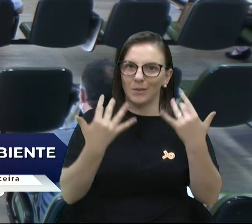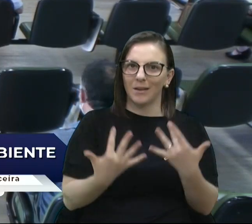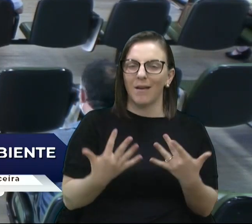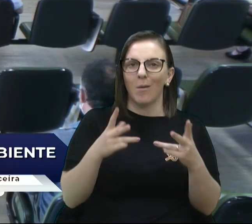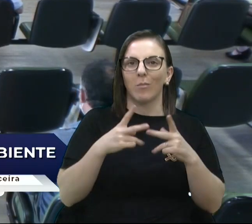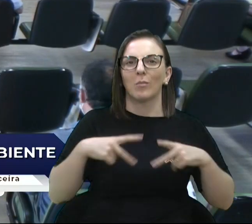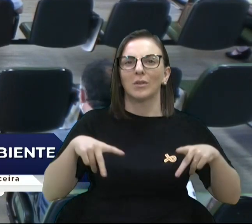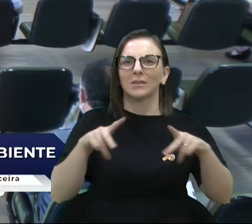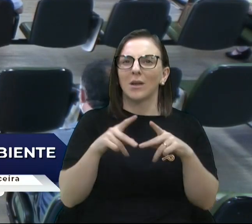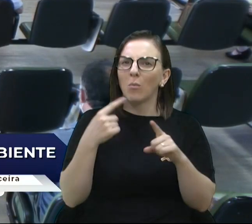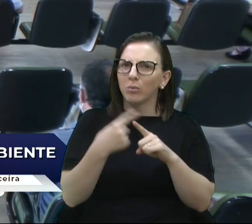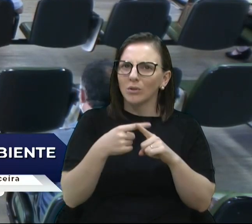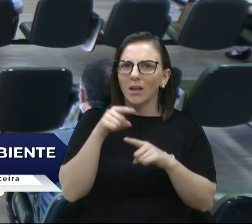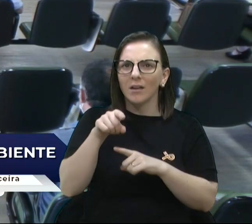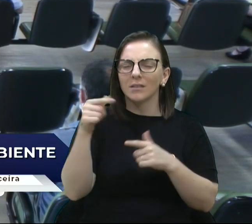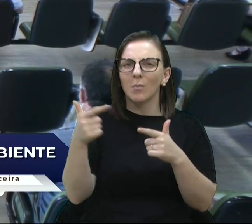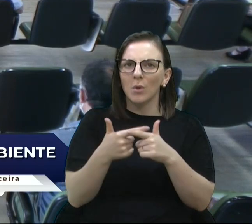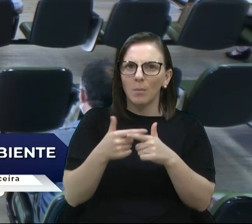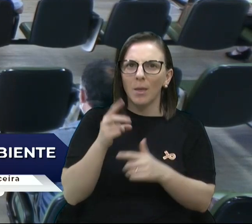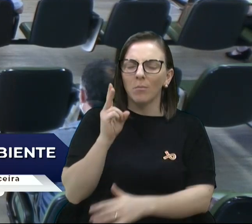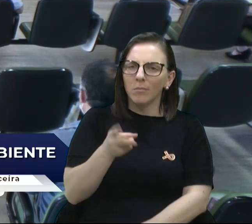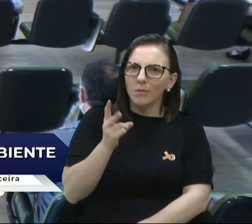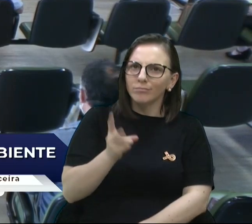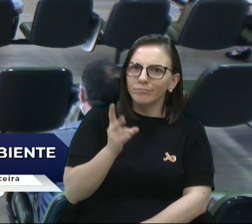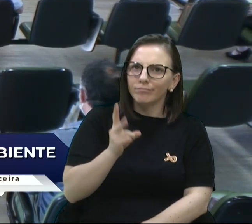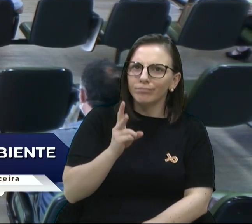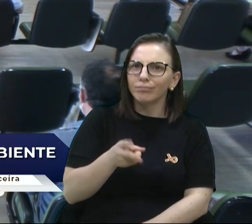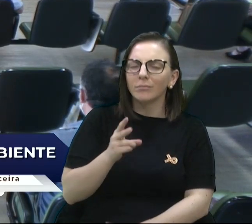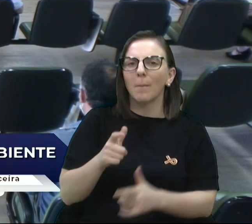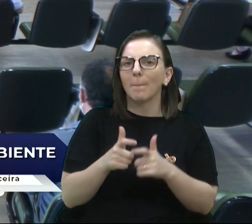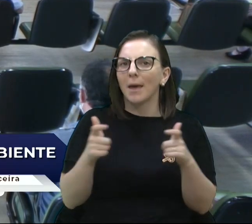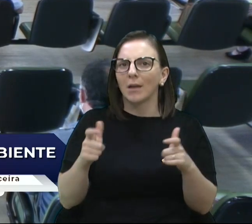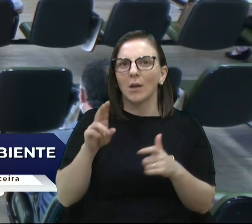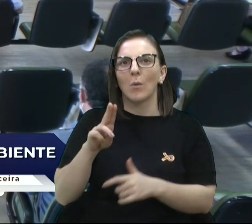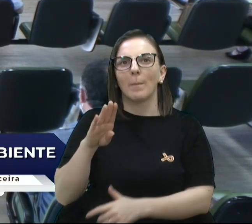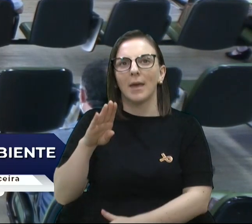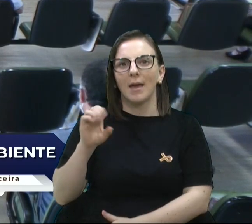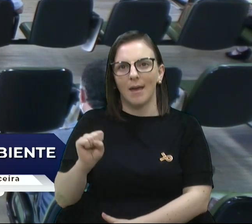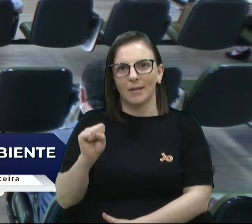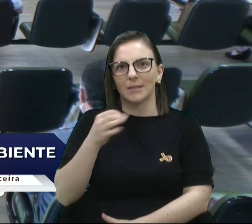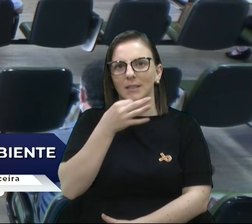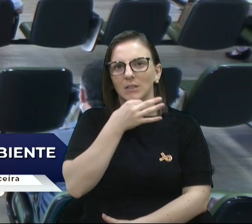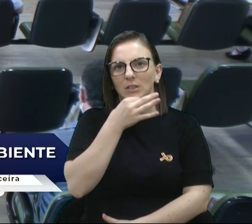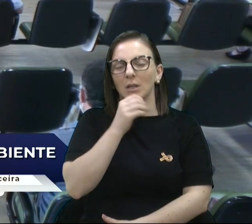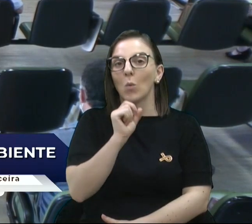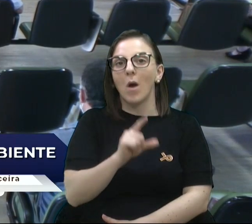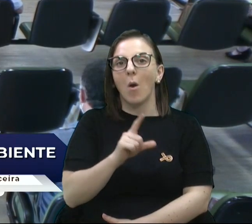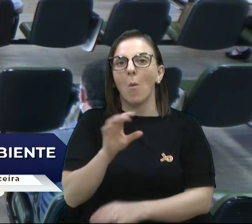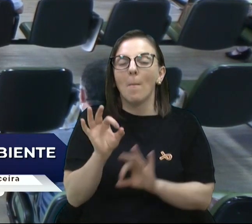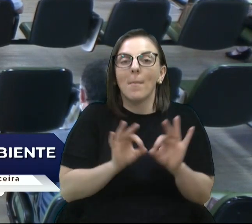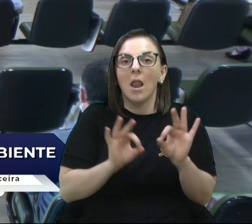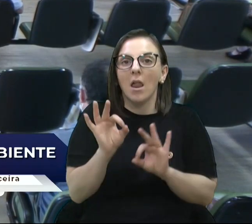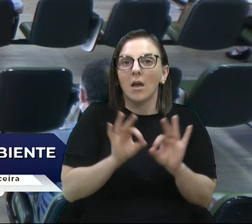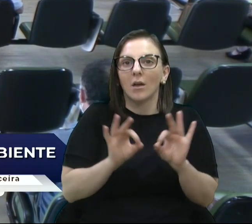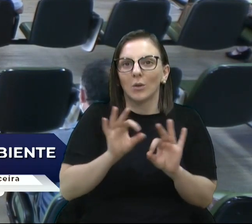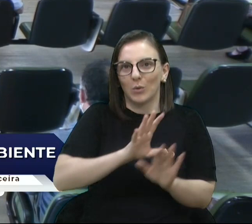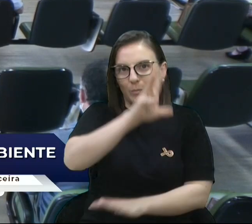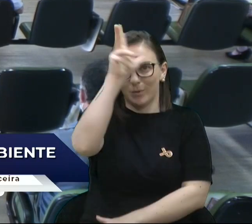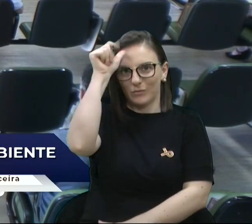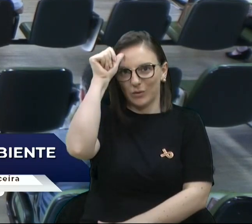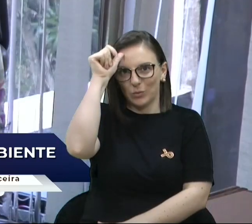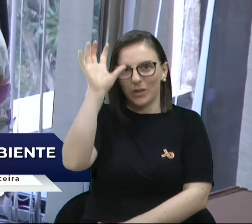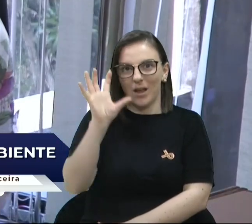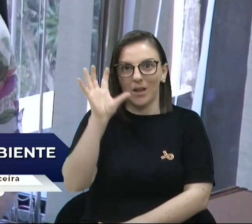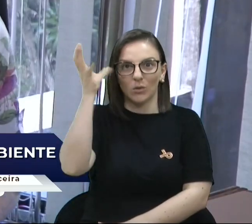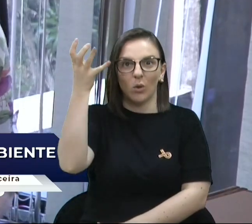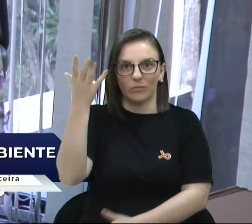persistente na maioria das UBSs de Caxias. Sim, a gente... E plano da prefeitura para... Vou comentar. Então, a